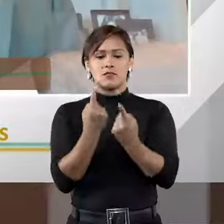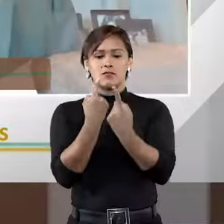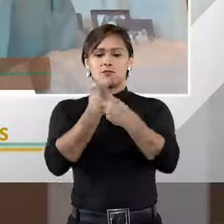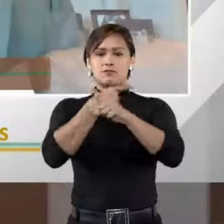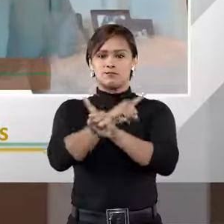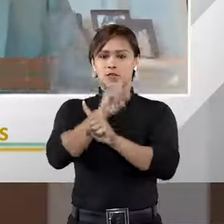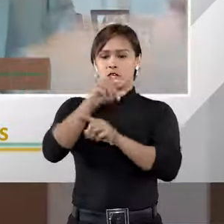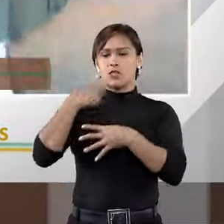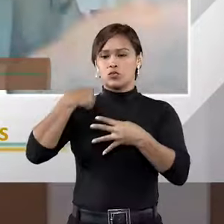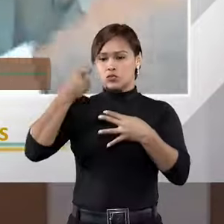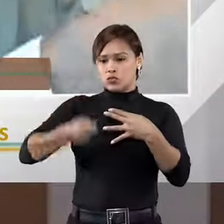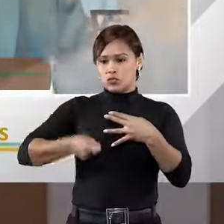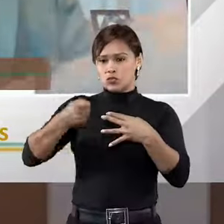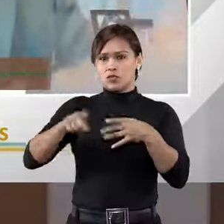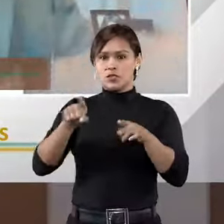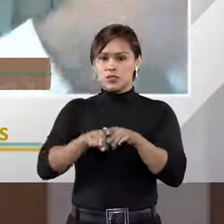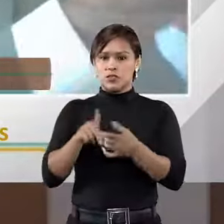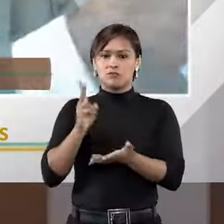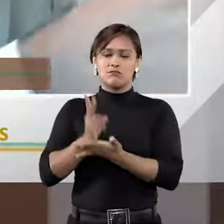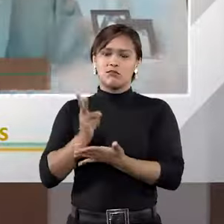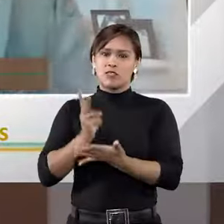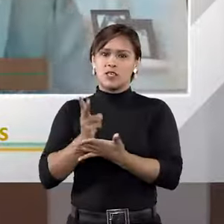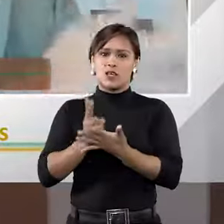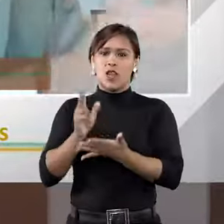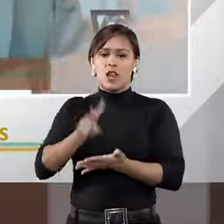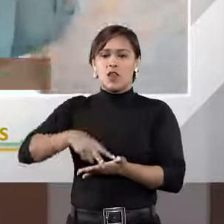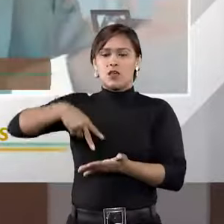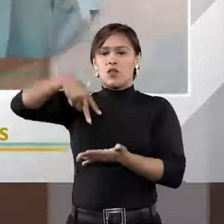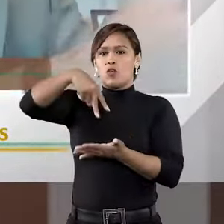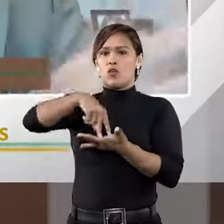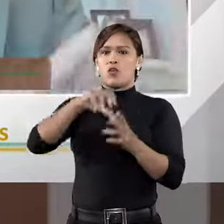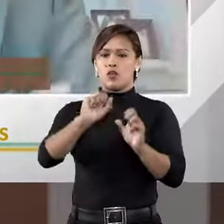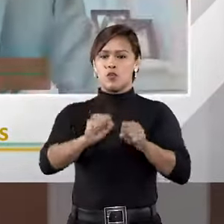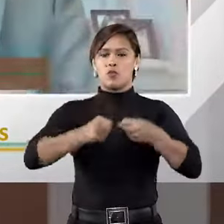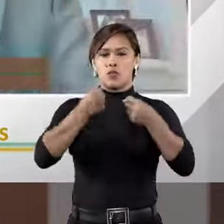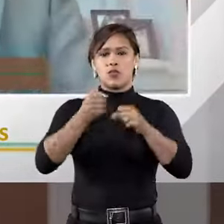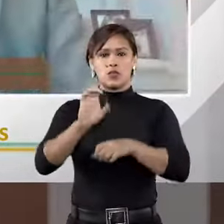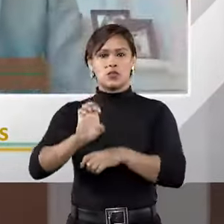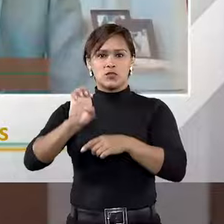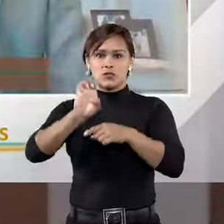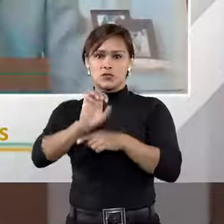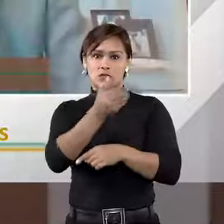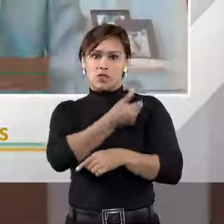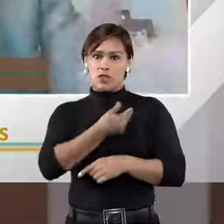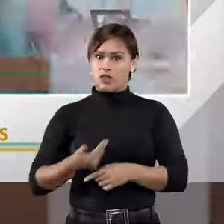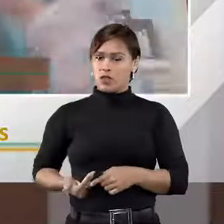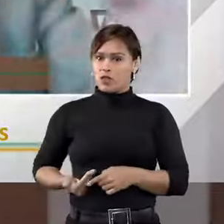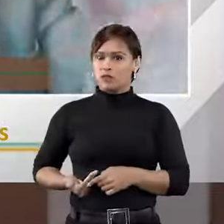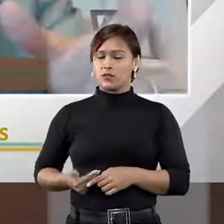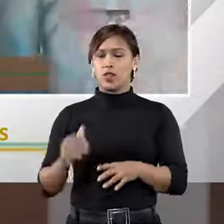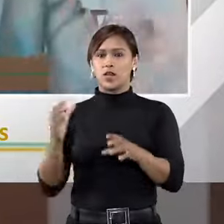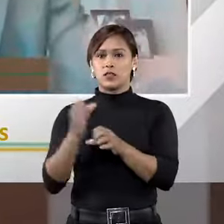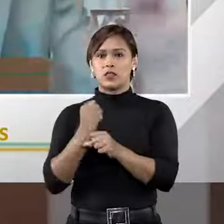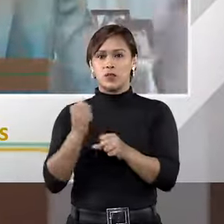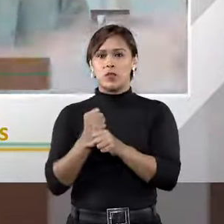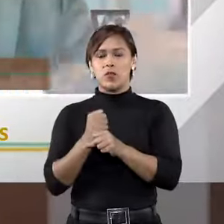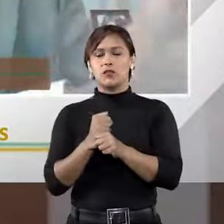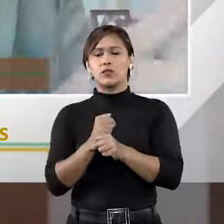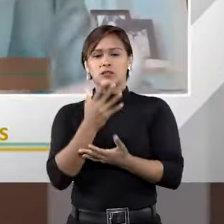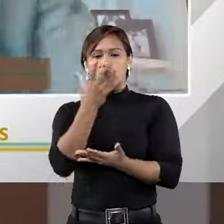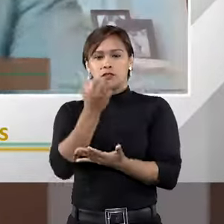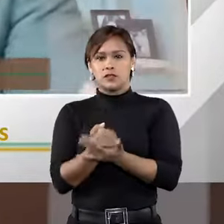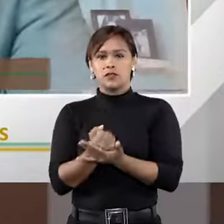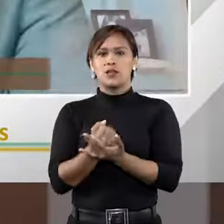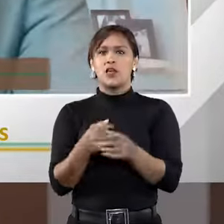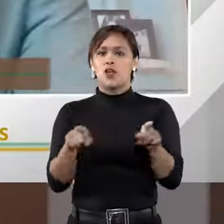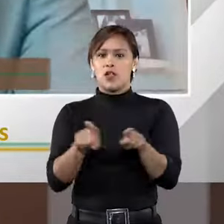do juiz estatal, que fica lá o tempo todo, é a soberania estatal, é o poder do Estado, somado ao modo de admissão dele